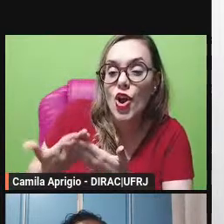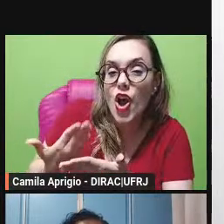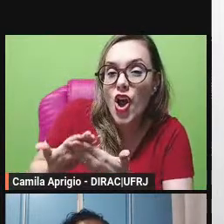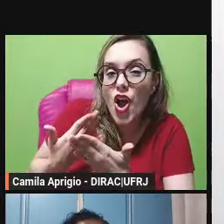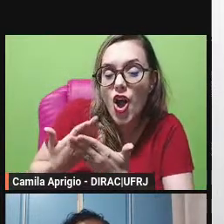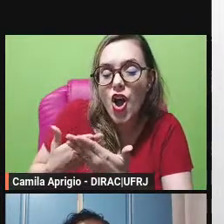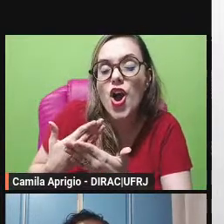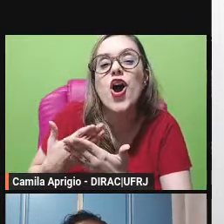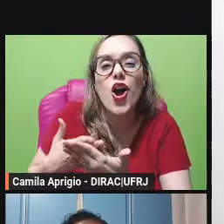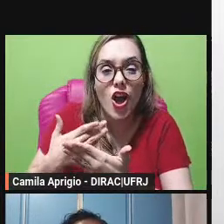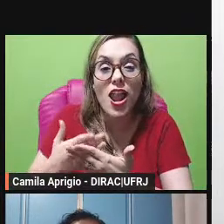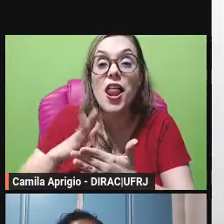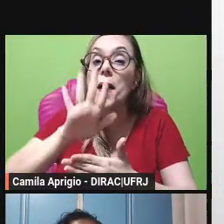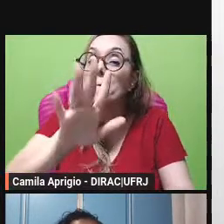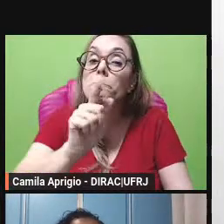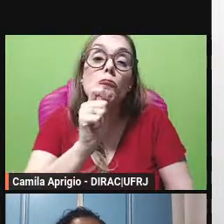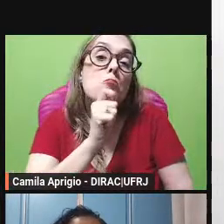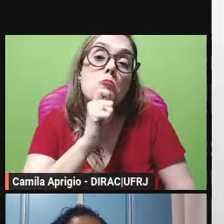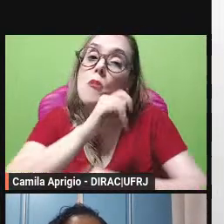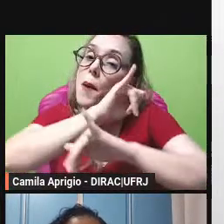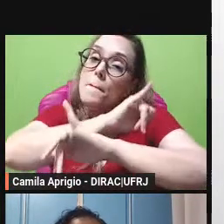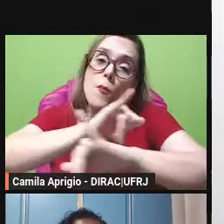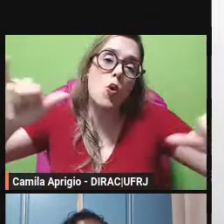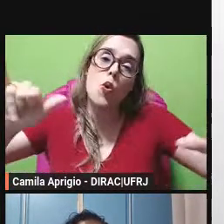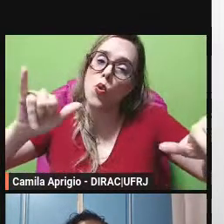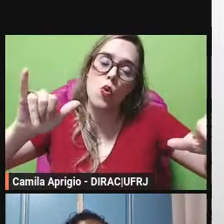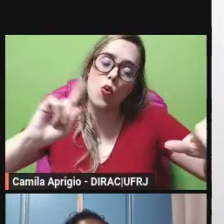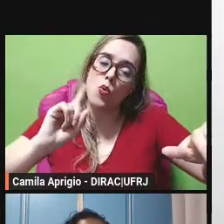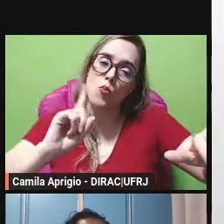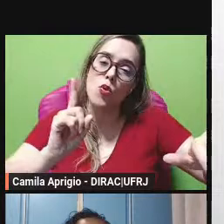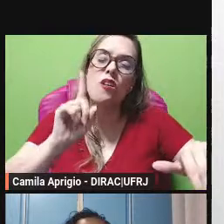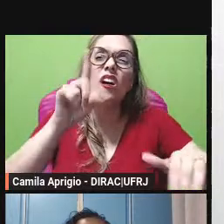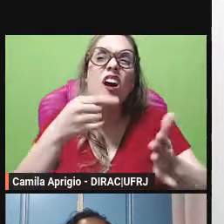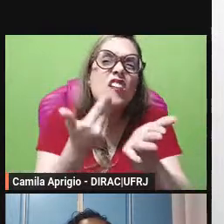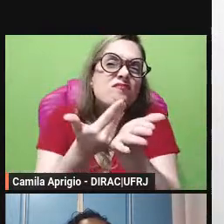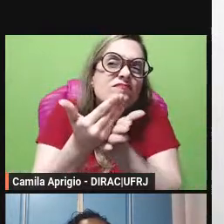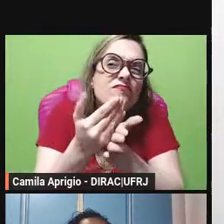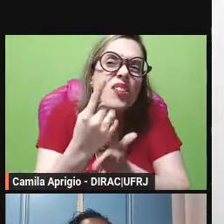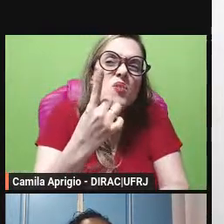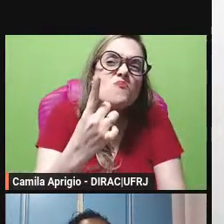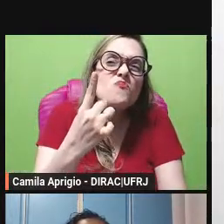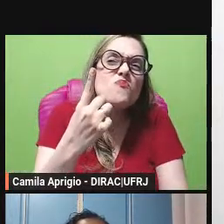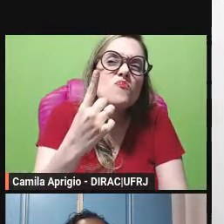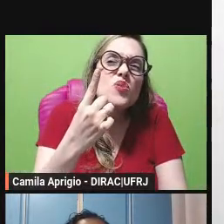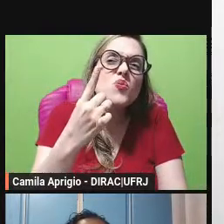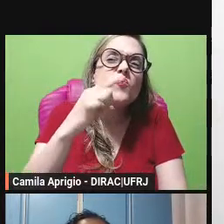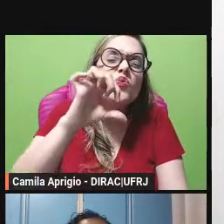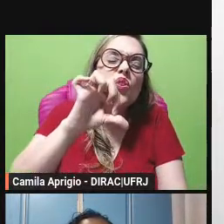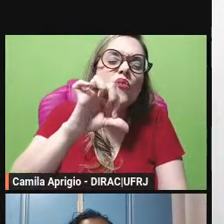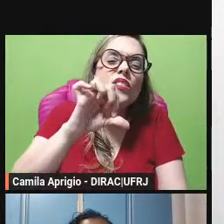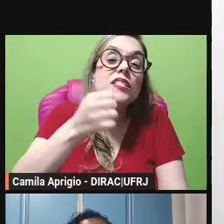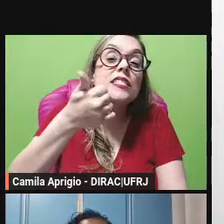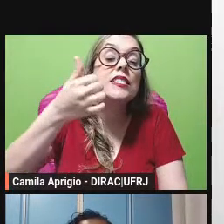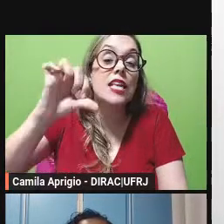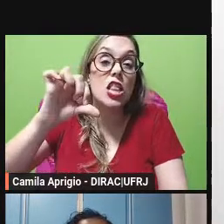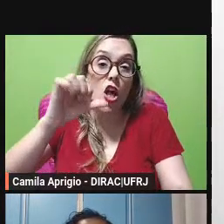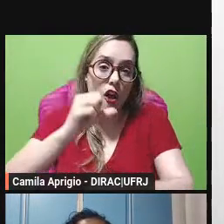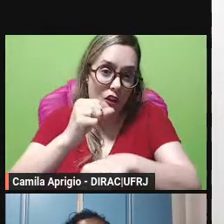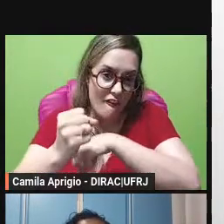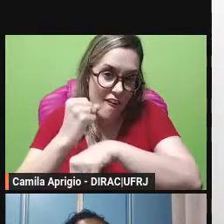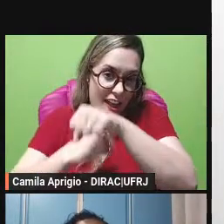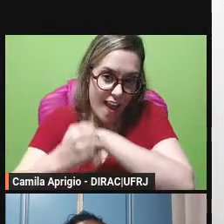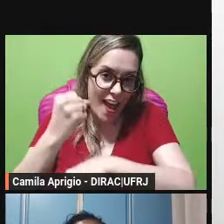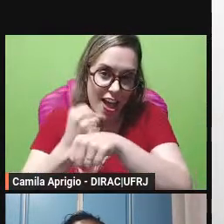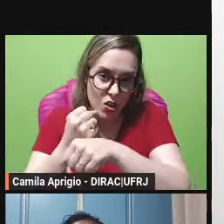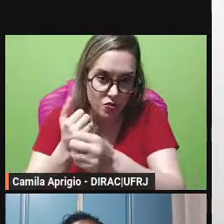que ainda não são publicados ele começa a fazer isso em 1919 até que em 1921 ele publica fábulas de narizinho